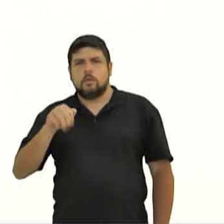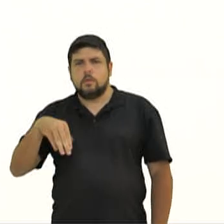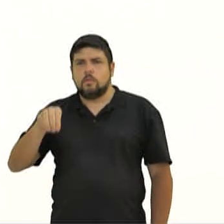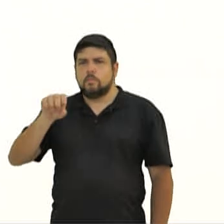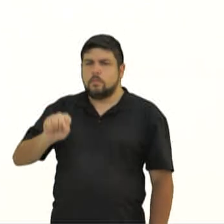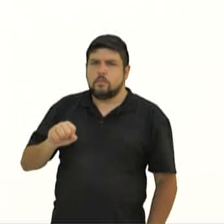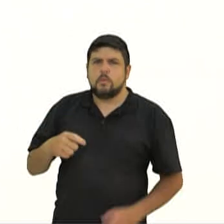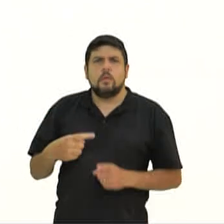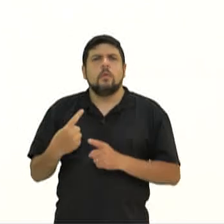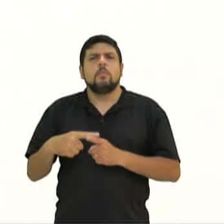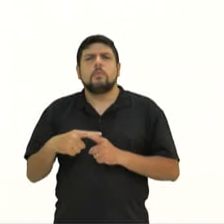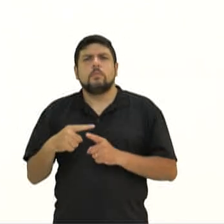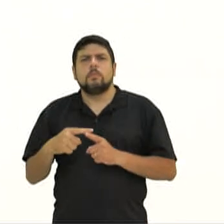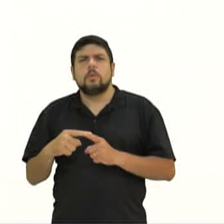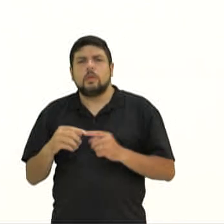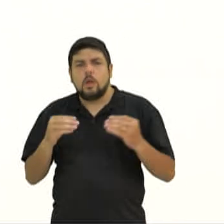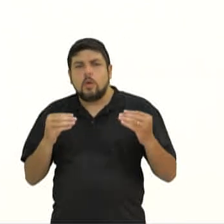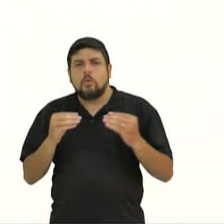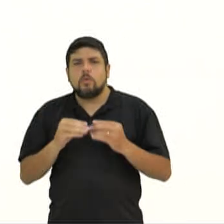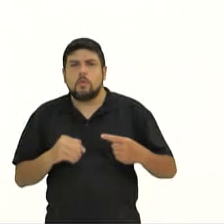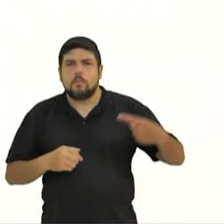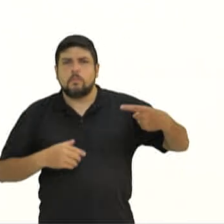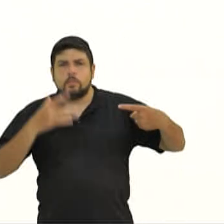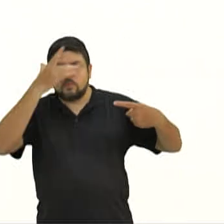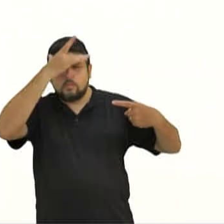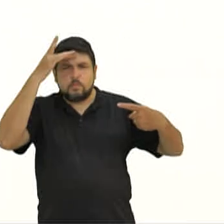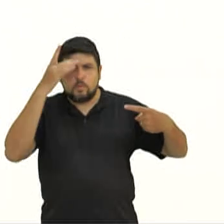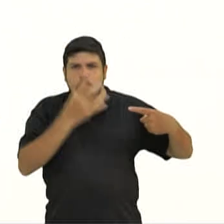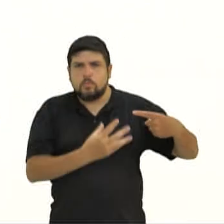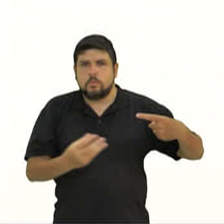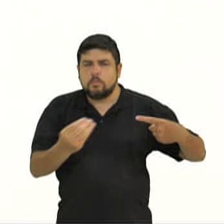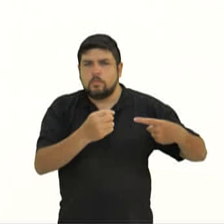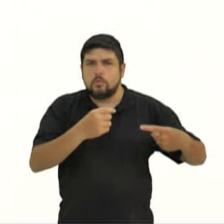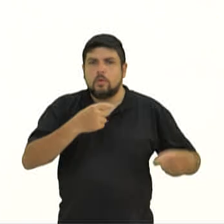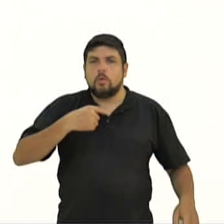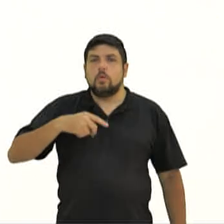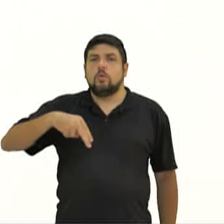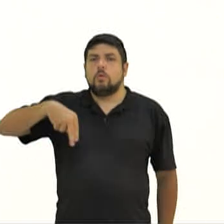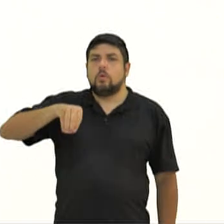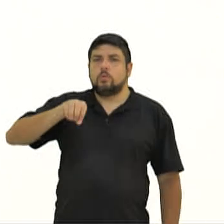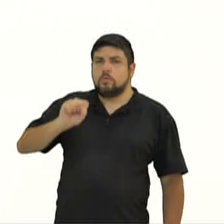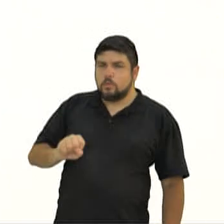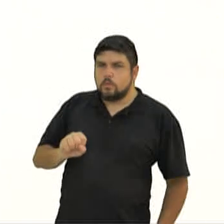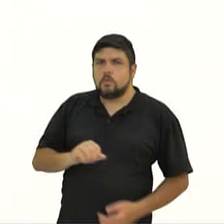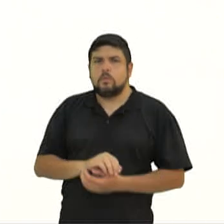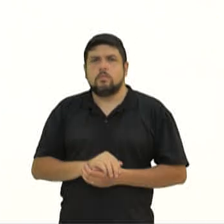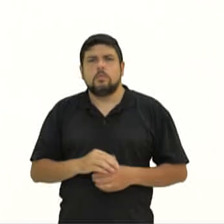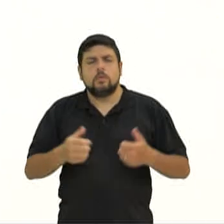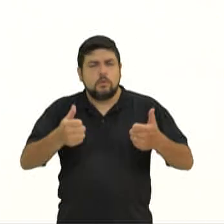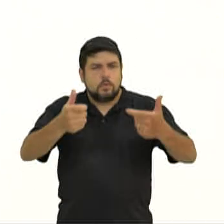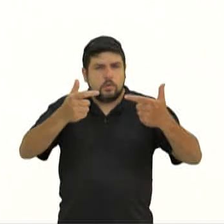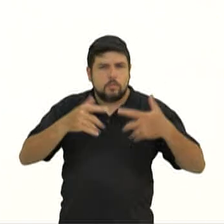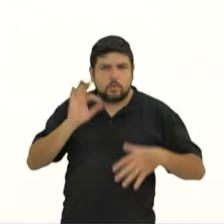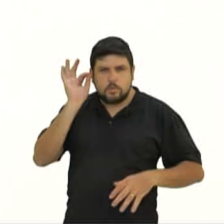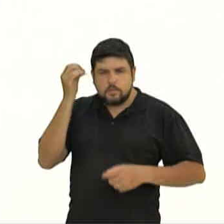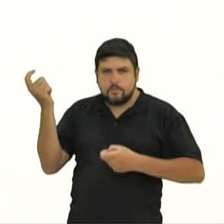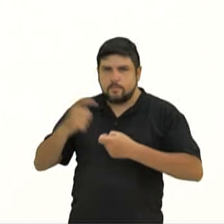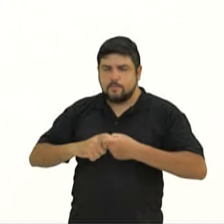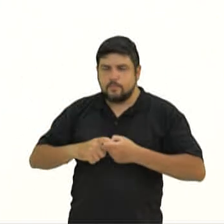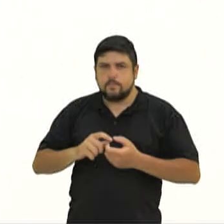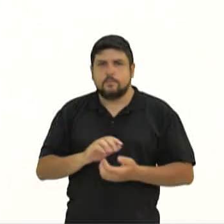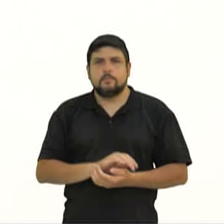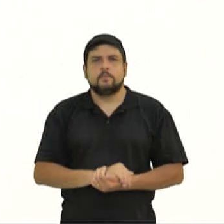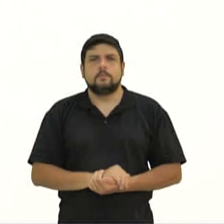destaque concordando com a primeira pessoa do plural? O nós, né? Então, me explica lá rapidinho que eu já chego com a resposta.